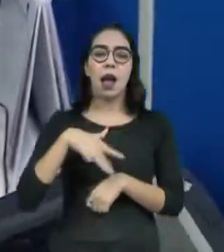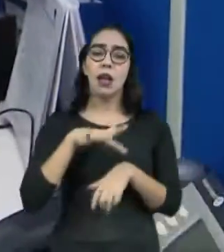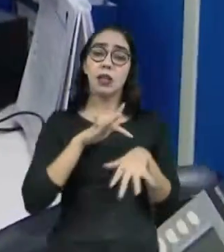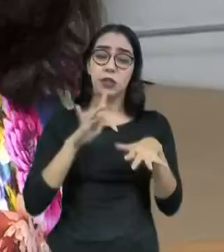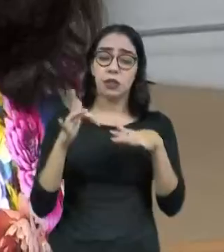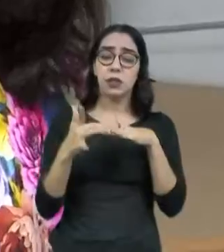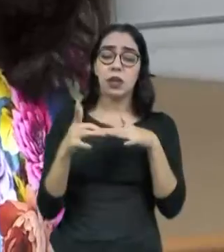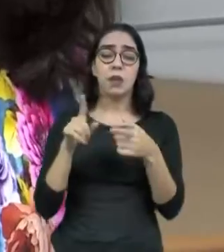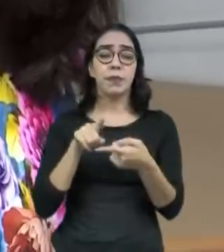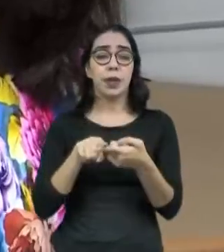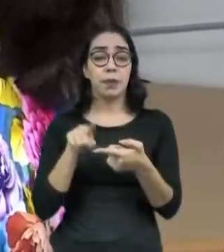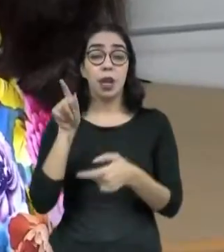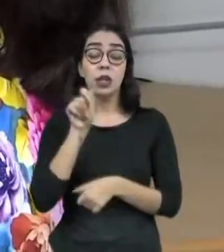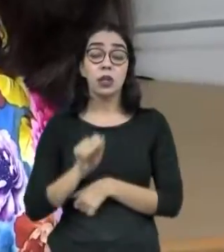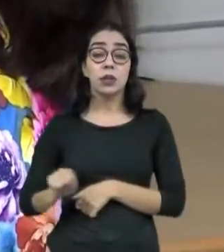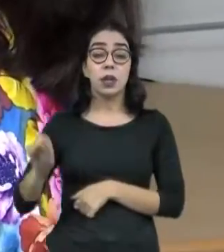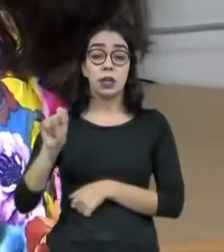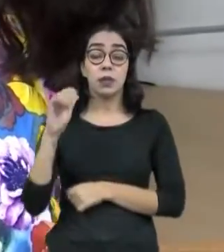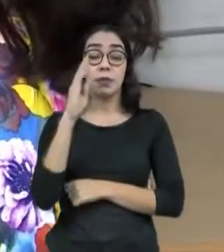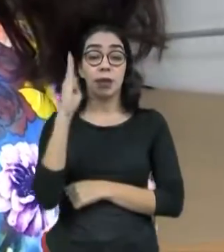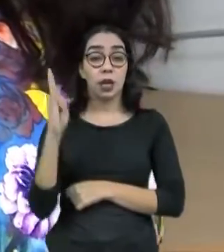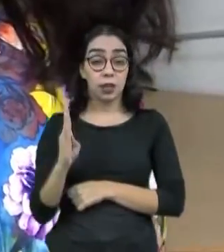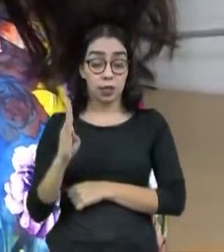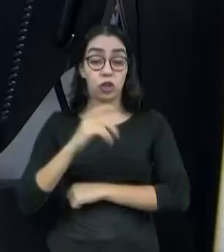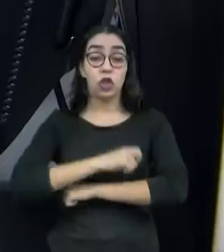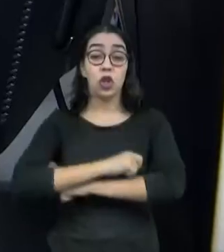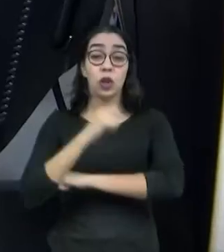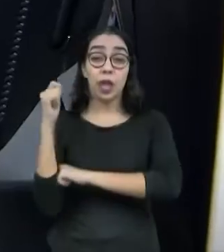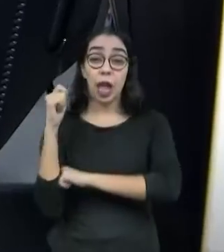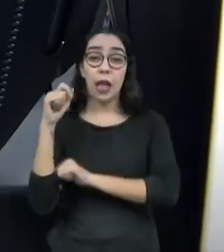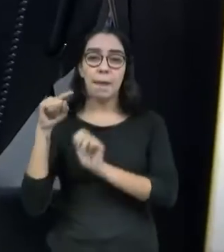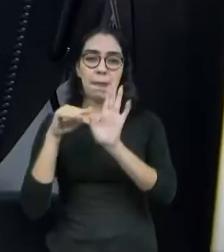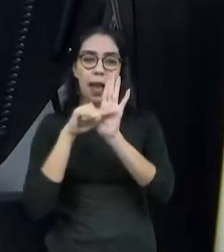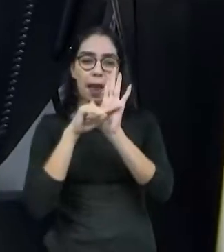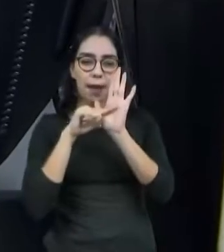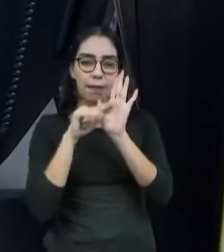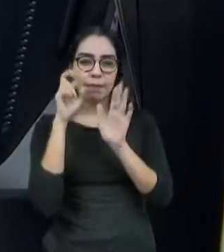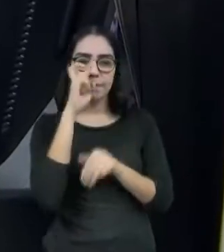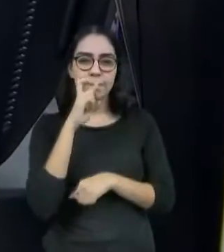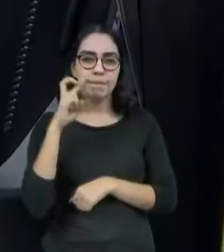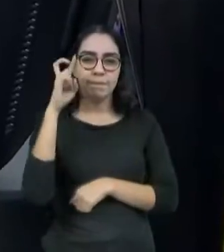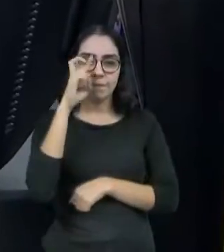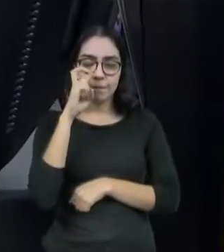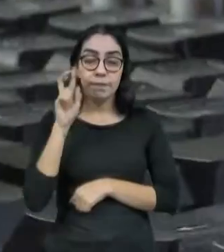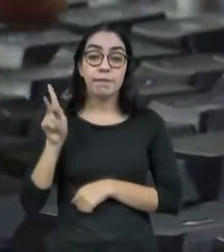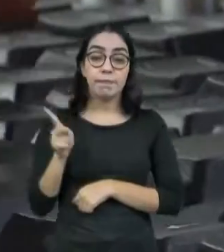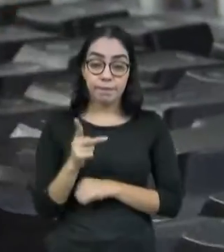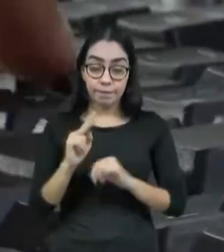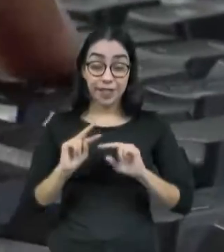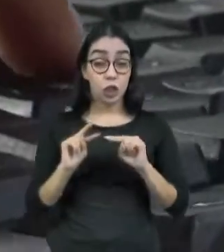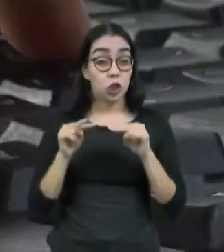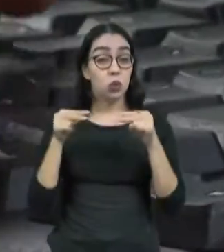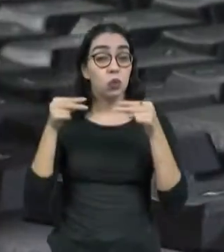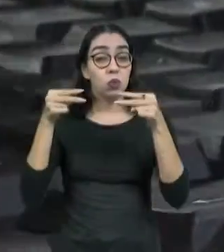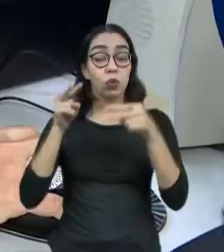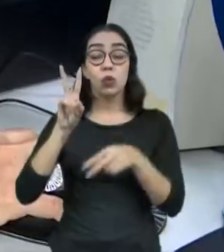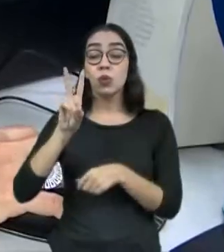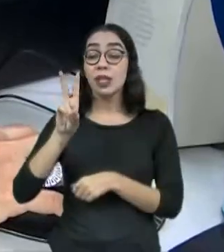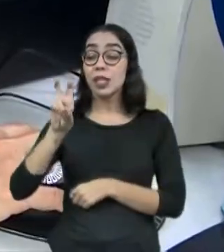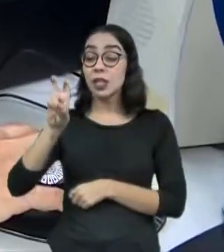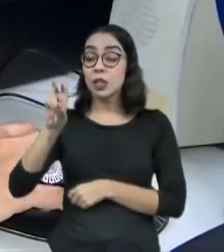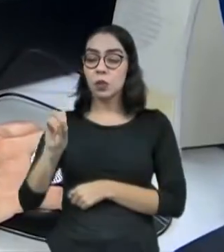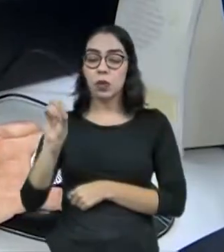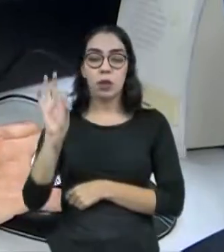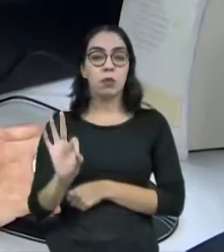Associação Brasileira de Jornalismo Investigativo, as agressões aumentaram cerca de 250%